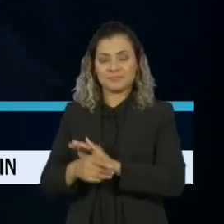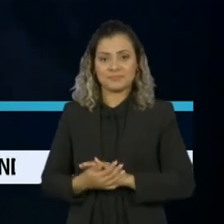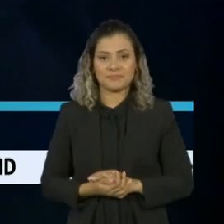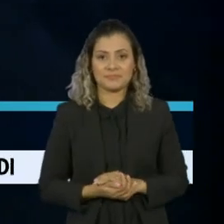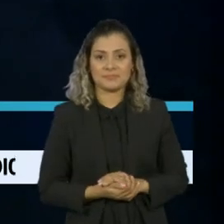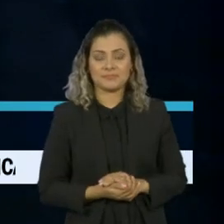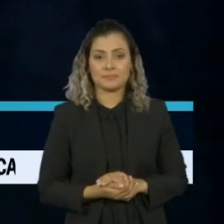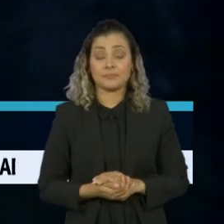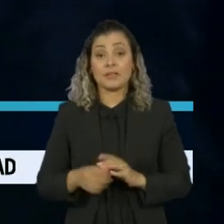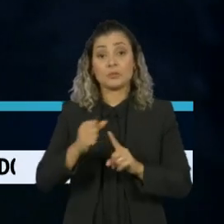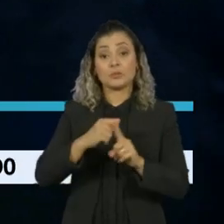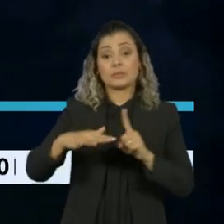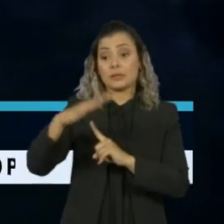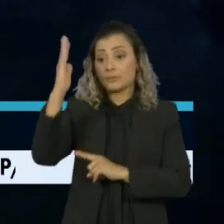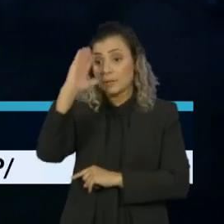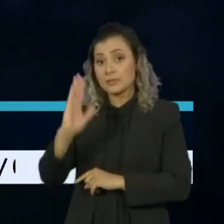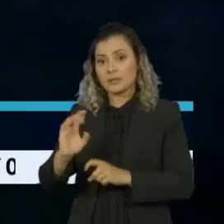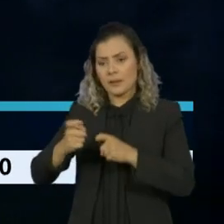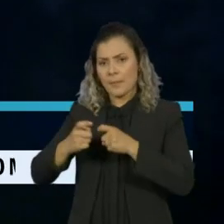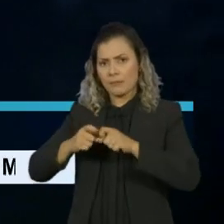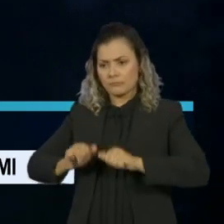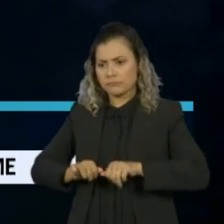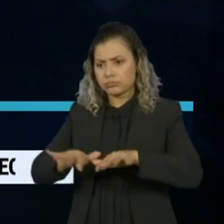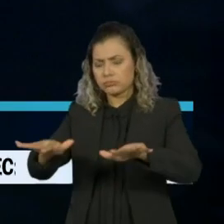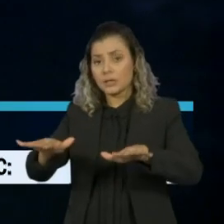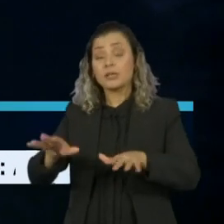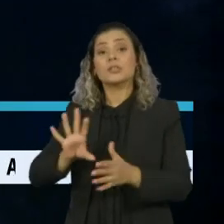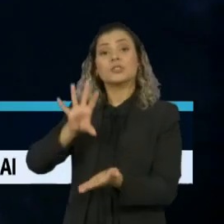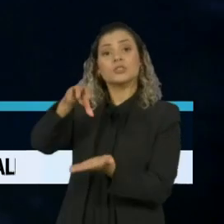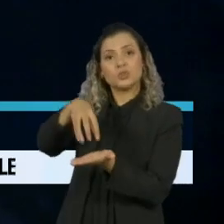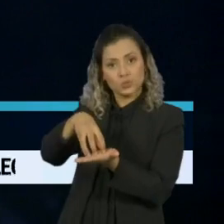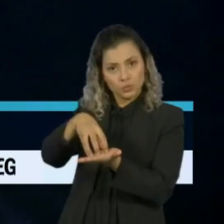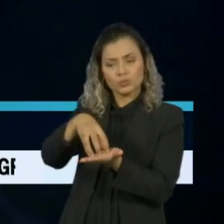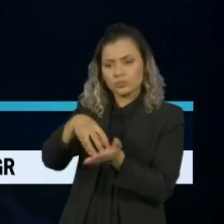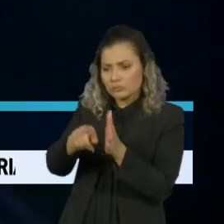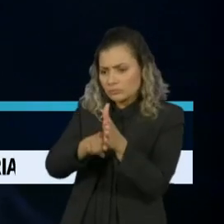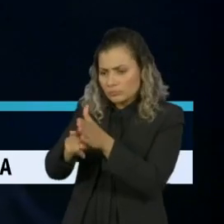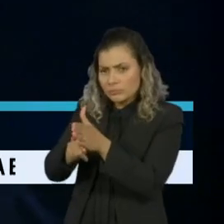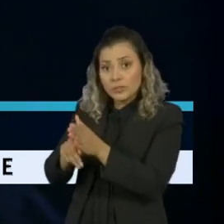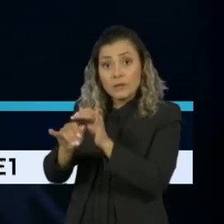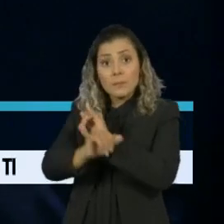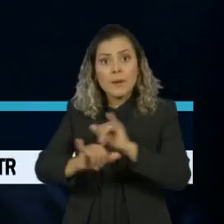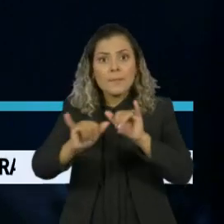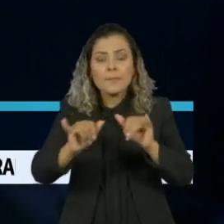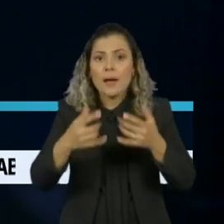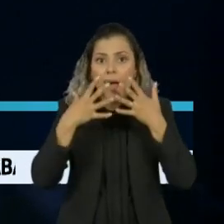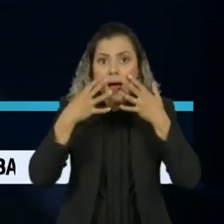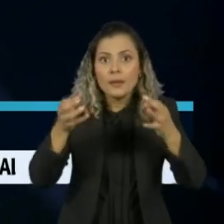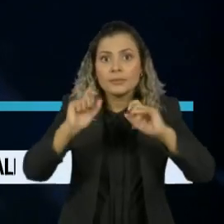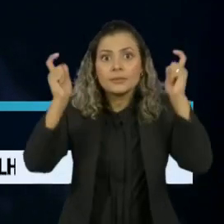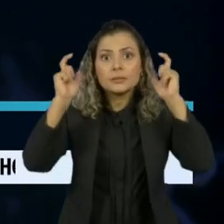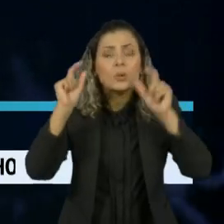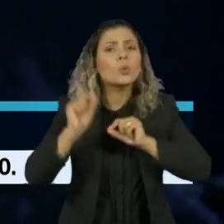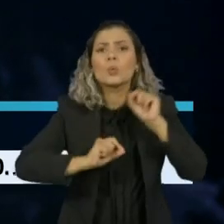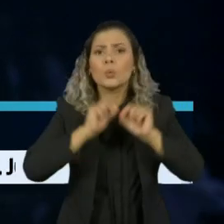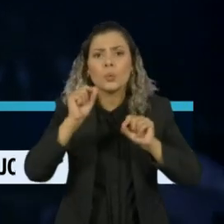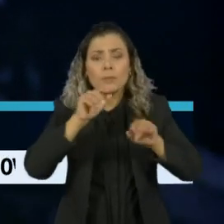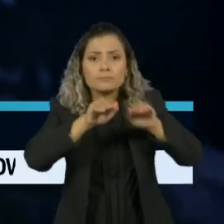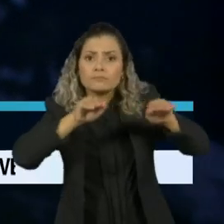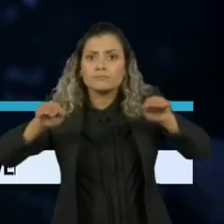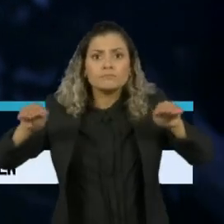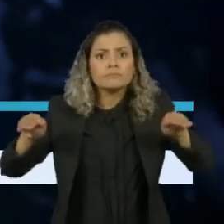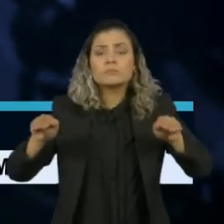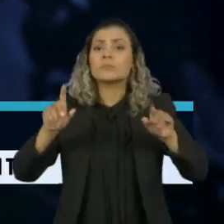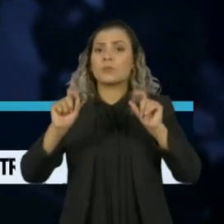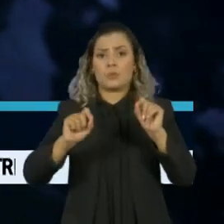A Sociedade Brasileira de Infectologia e o Instituto Stater lançaram hoje a campanha Alertar. O objetivo é chamar a atenção para a